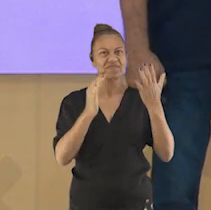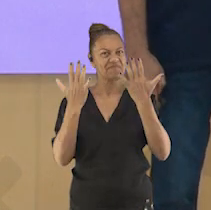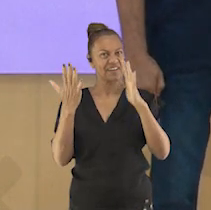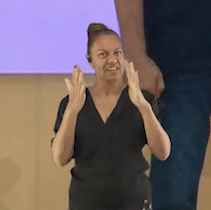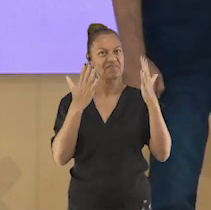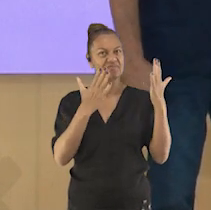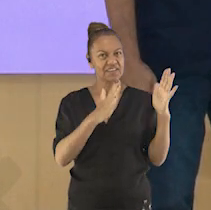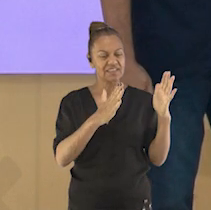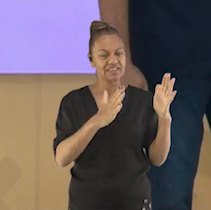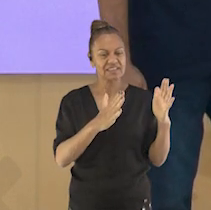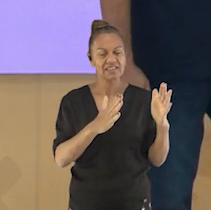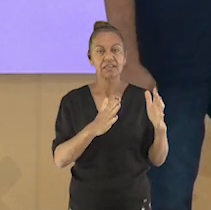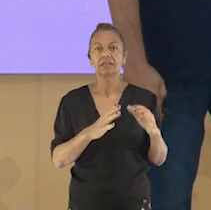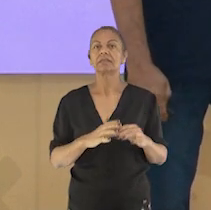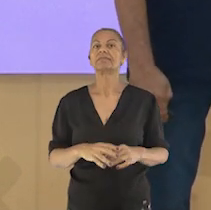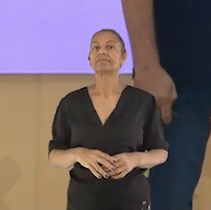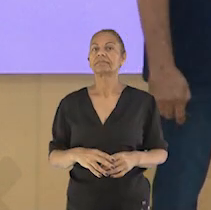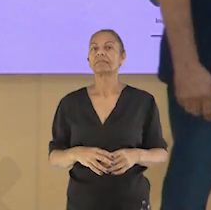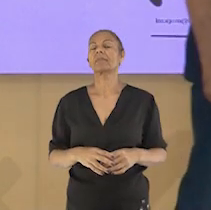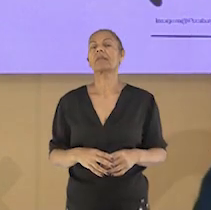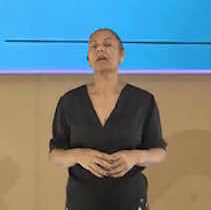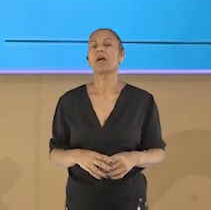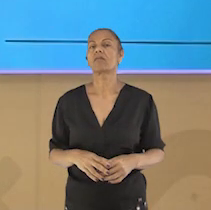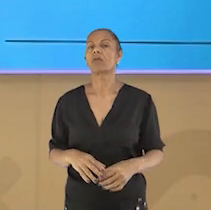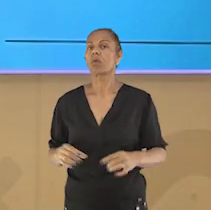Ainda quero propor um desafio.